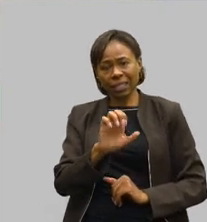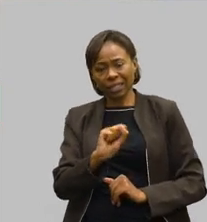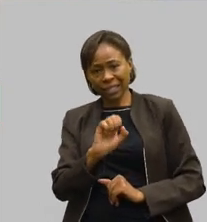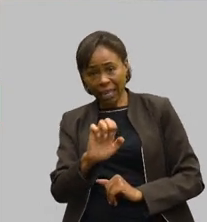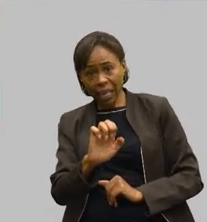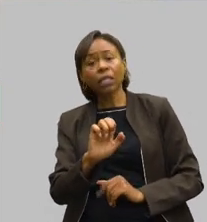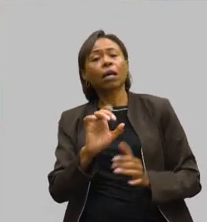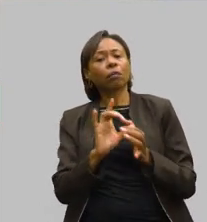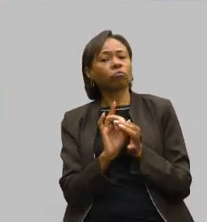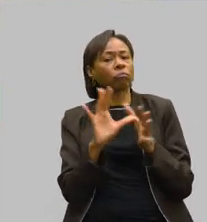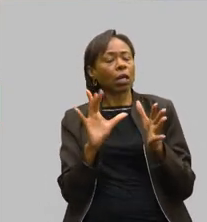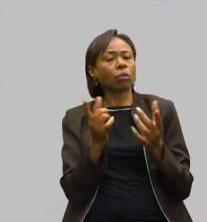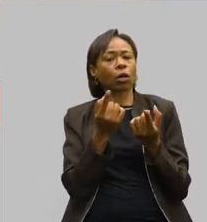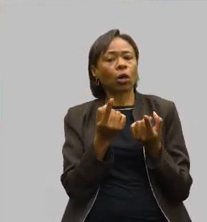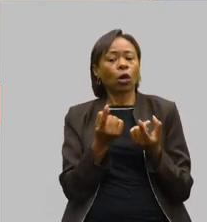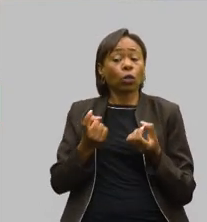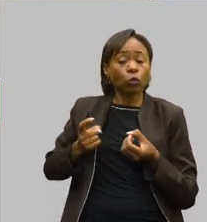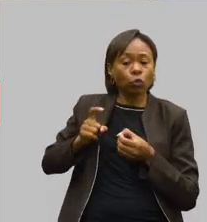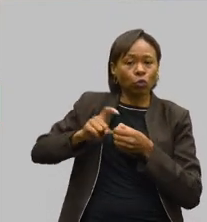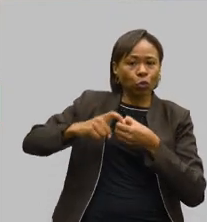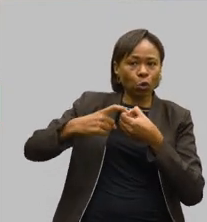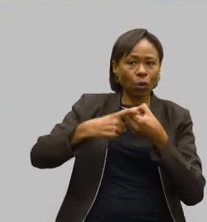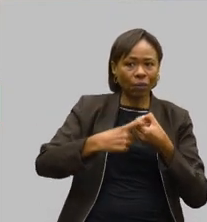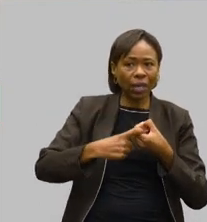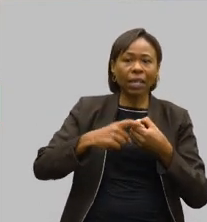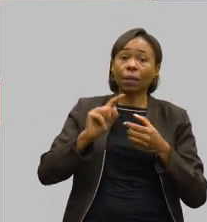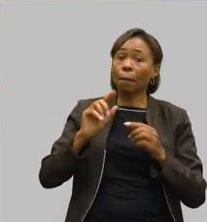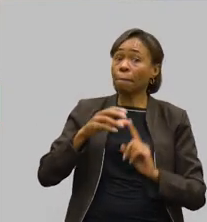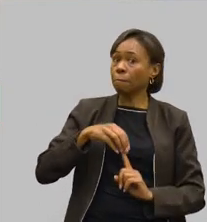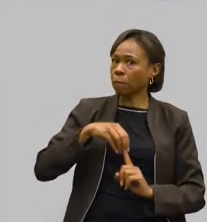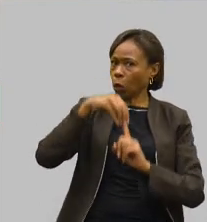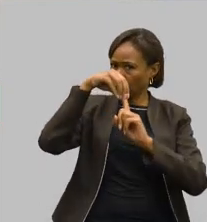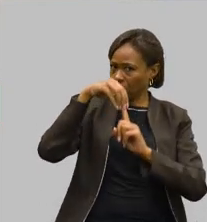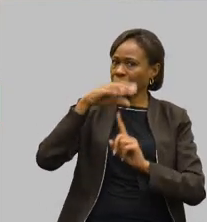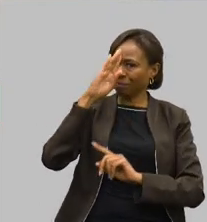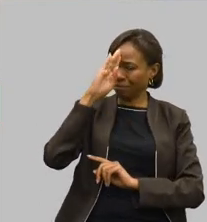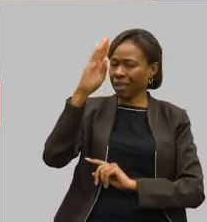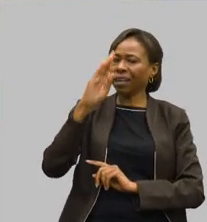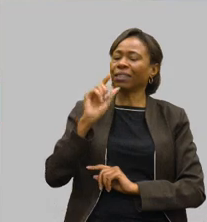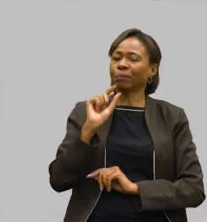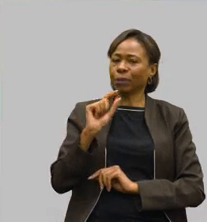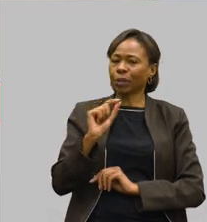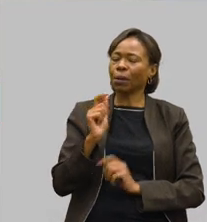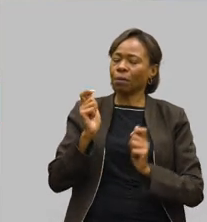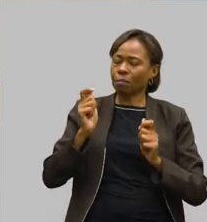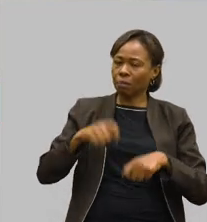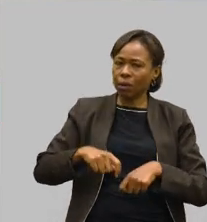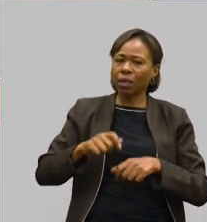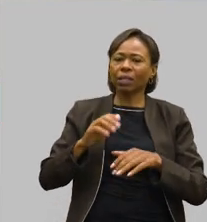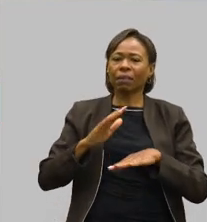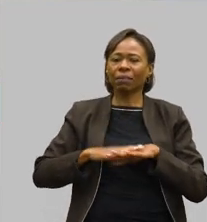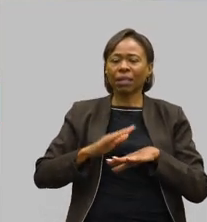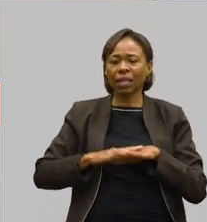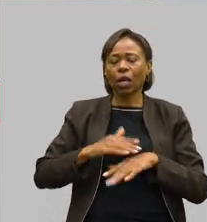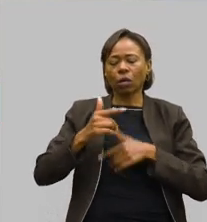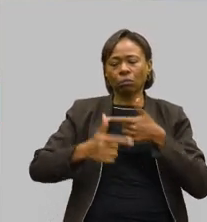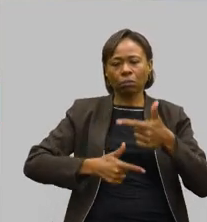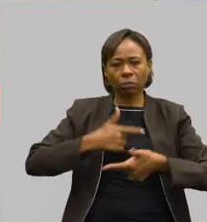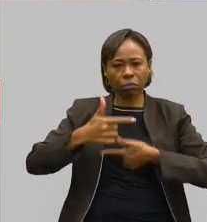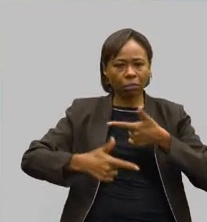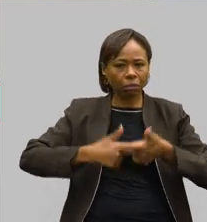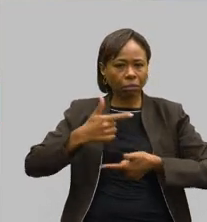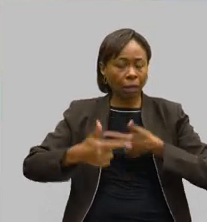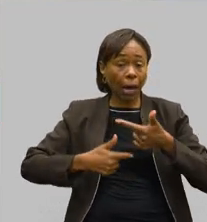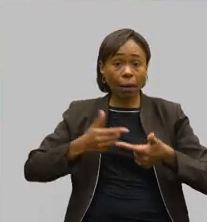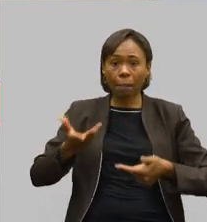convênios da forma prioritária, de forma prioritária e a gente possa fazer estabelecendo um fluxo de trabalho que possa dar mais